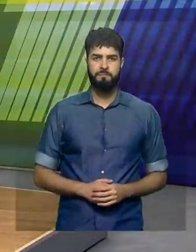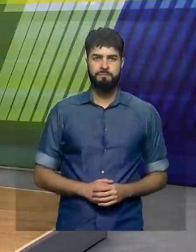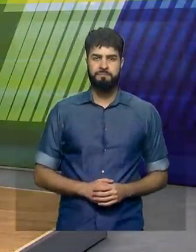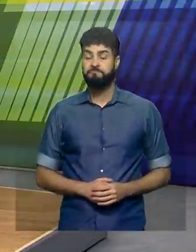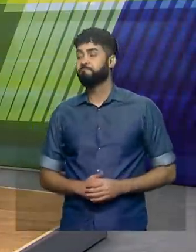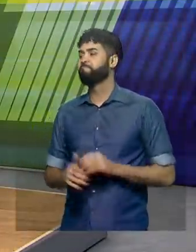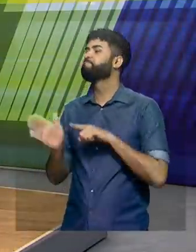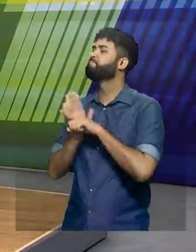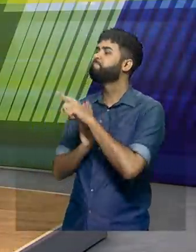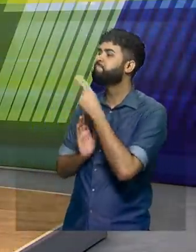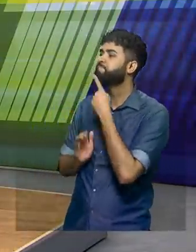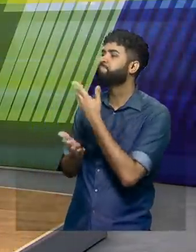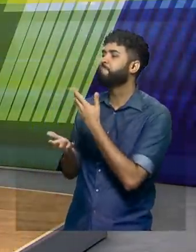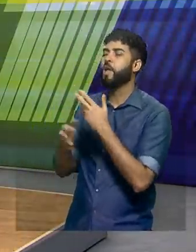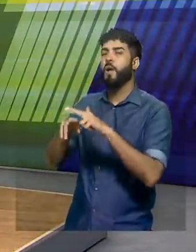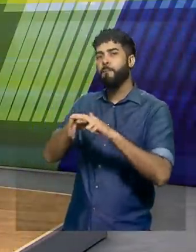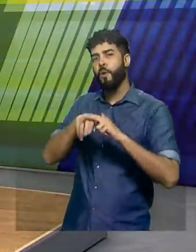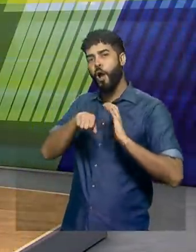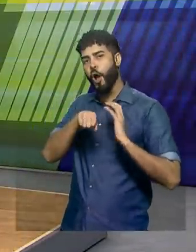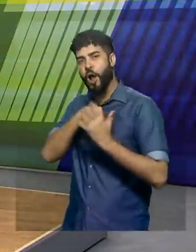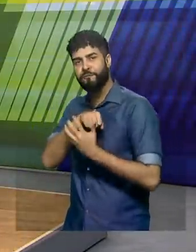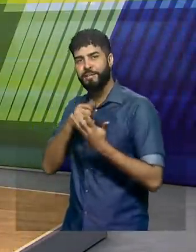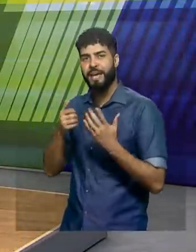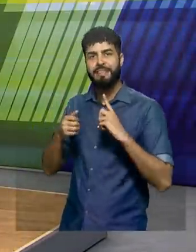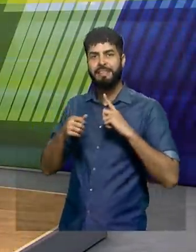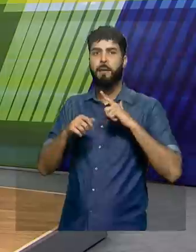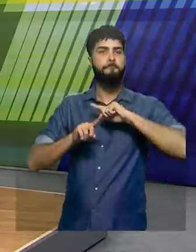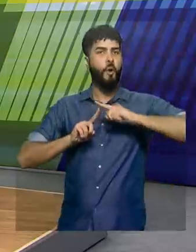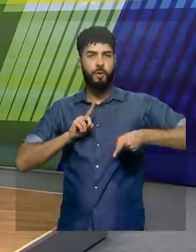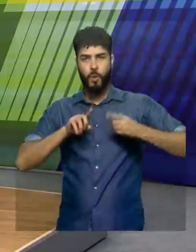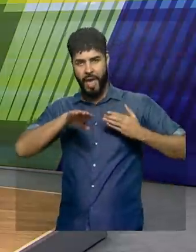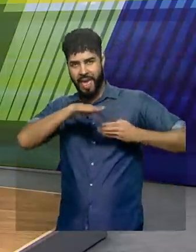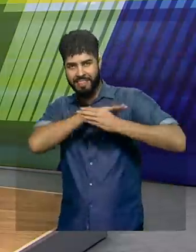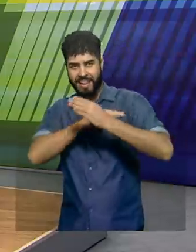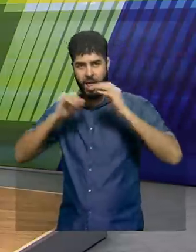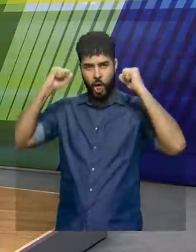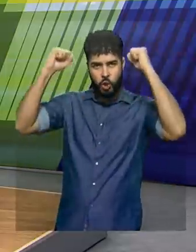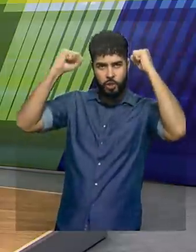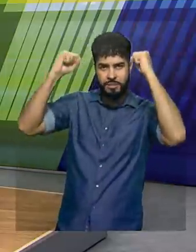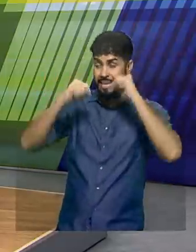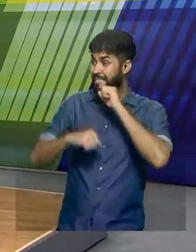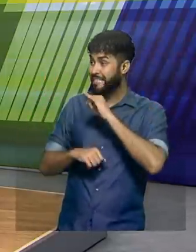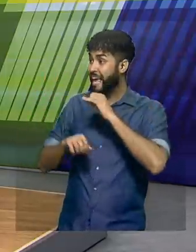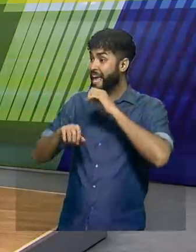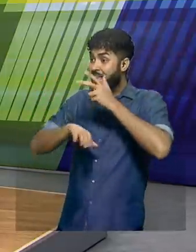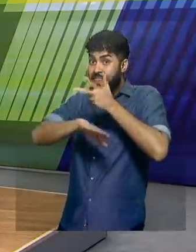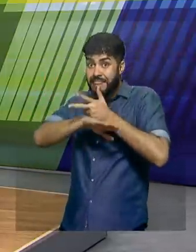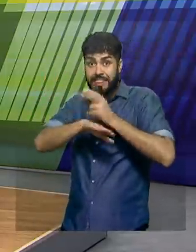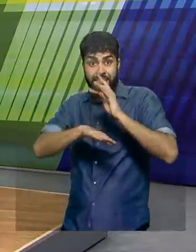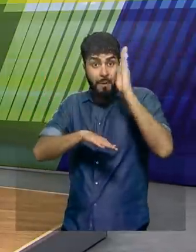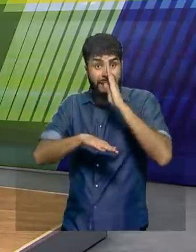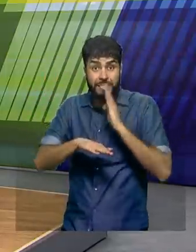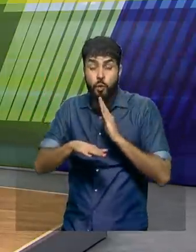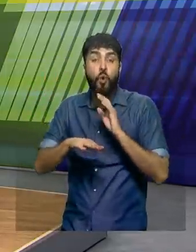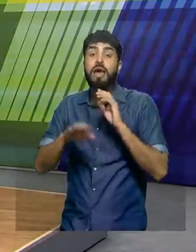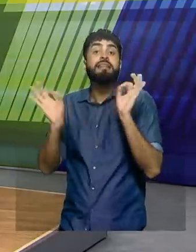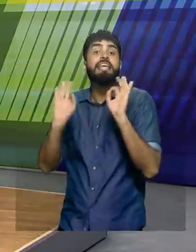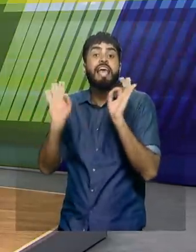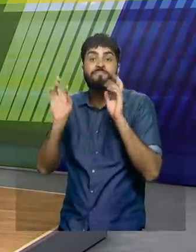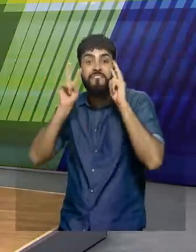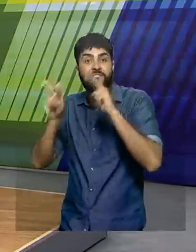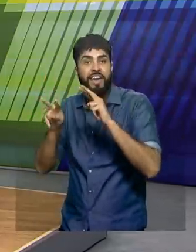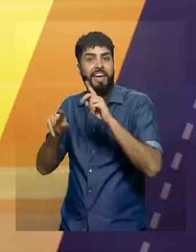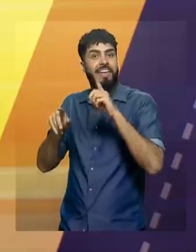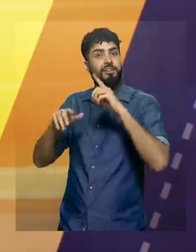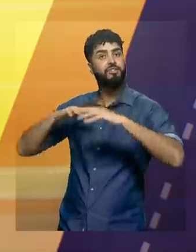Rodrigo Campos, por conta do coronavírus, estádios sem torcida. Se não fosse a TV Brasil, ninguém ia ver a Série D? E você vê